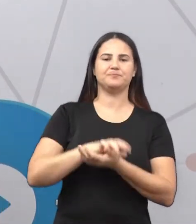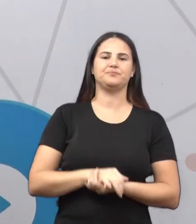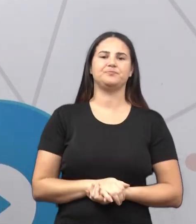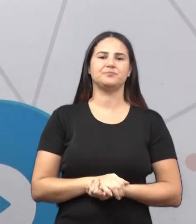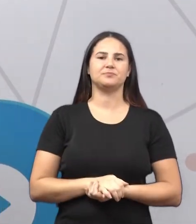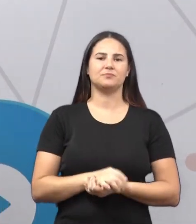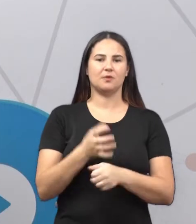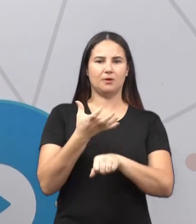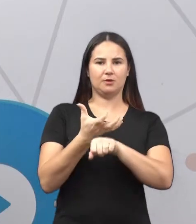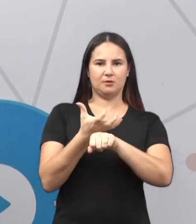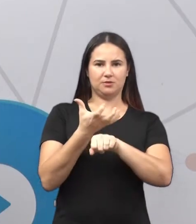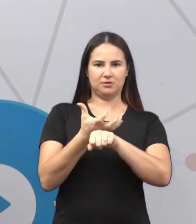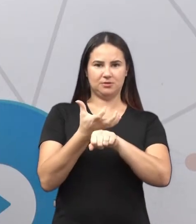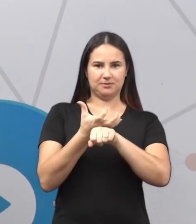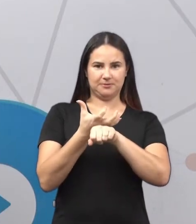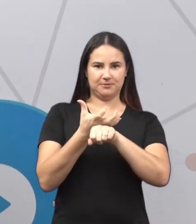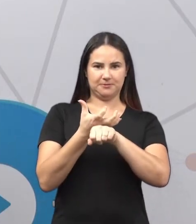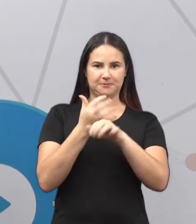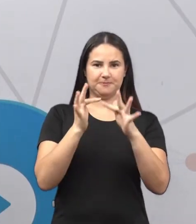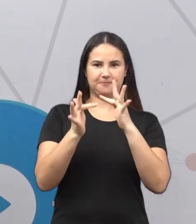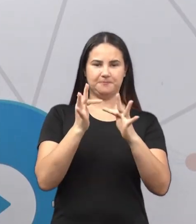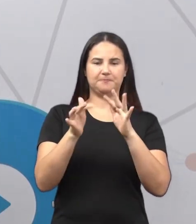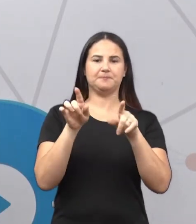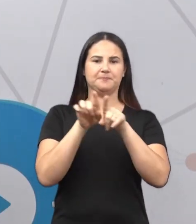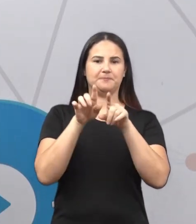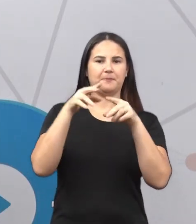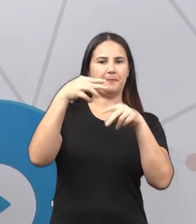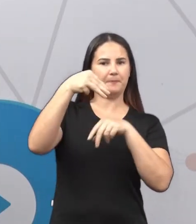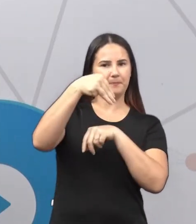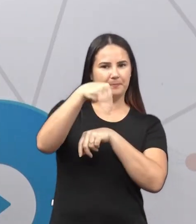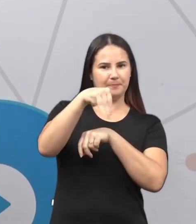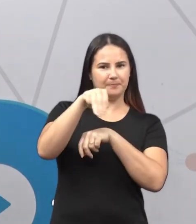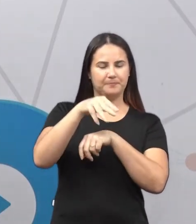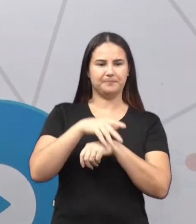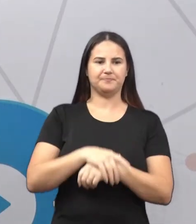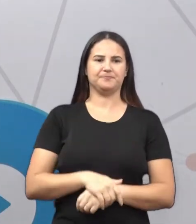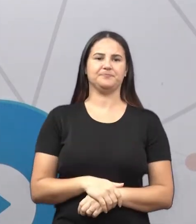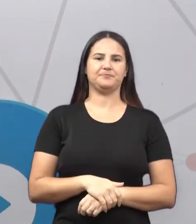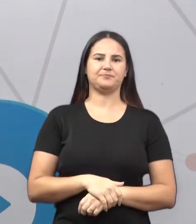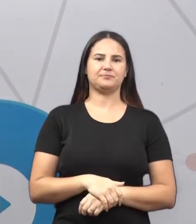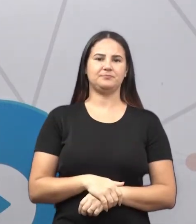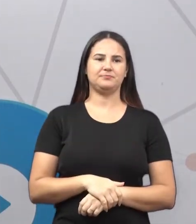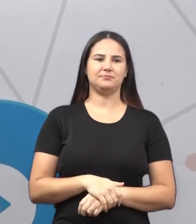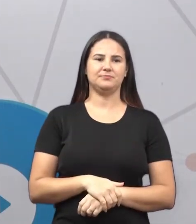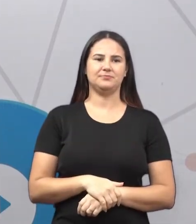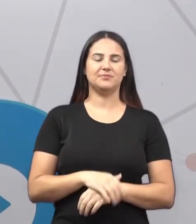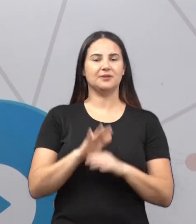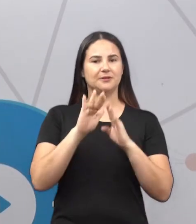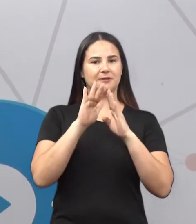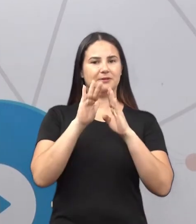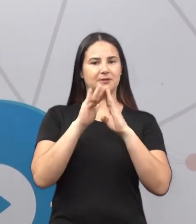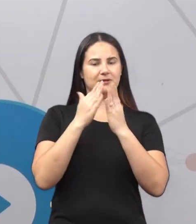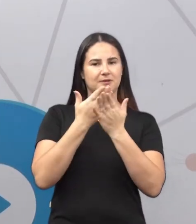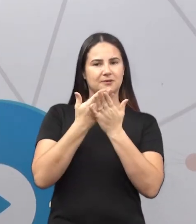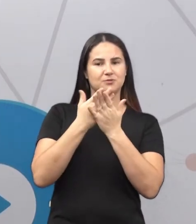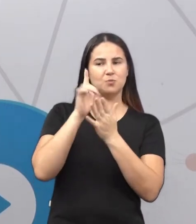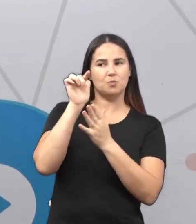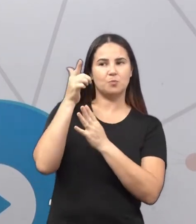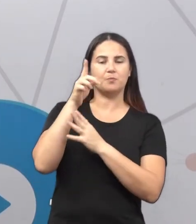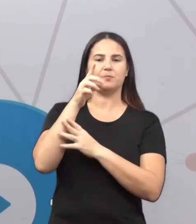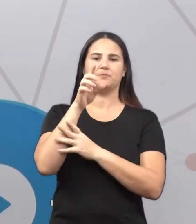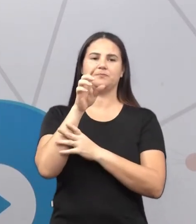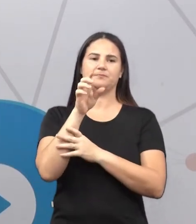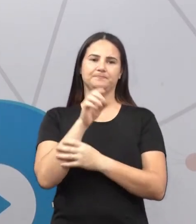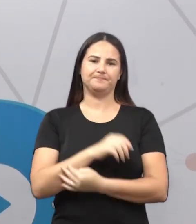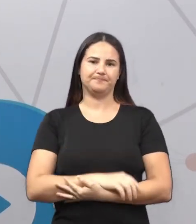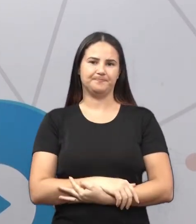Eu dou disciplina de Física e Matemática. E também eu dou aula na escola Raimundo Eminho, também com a disciplina